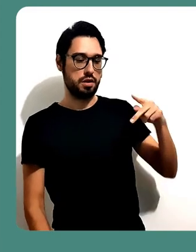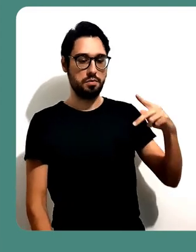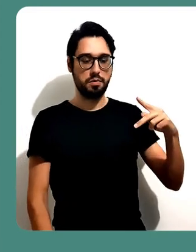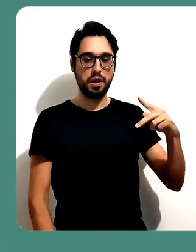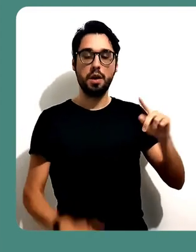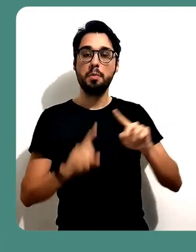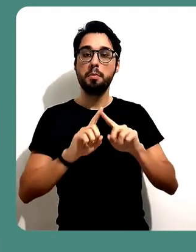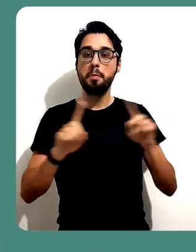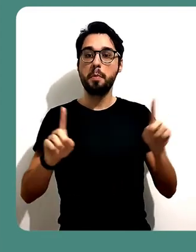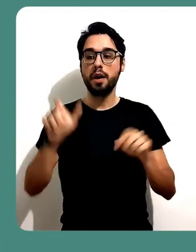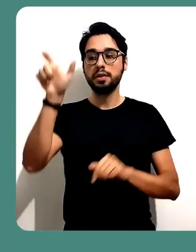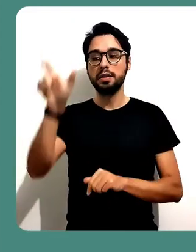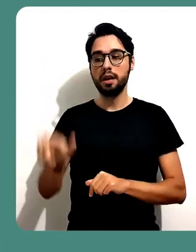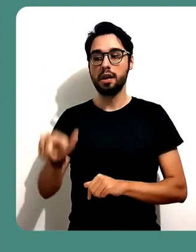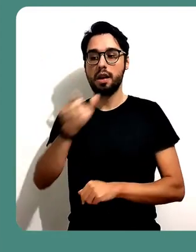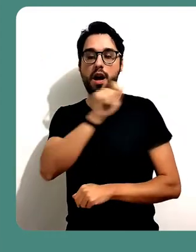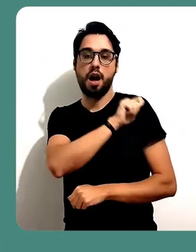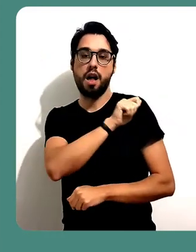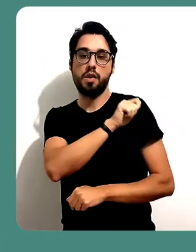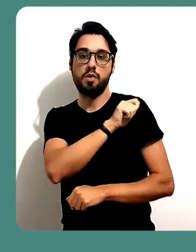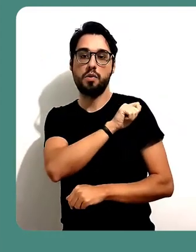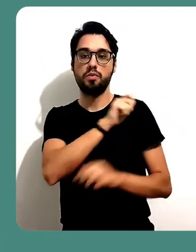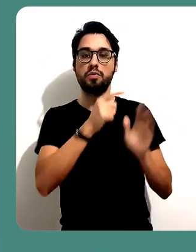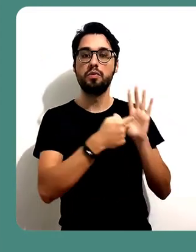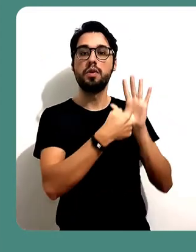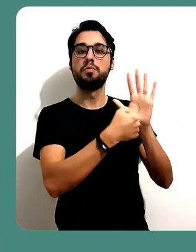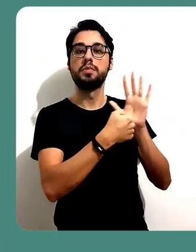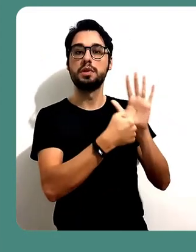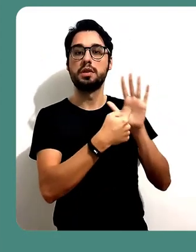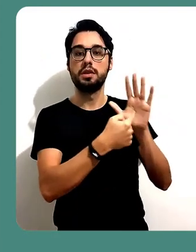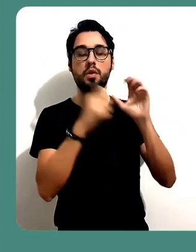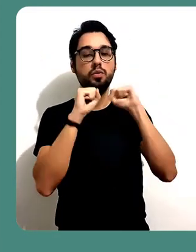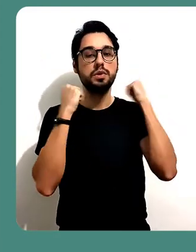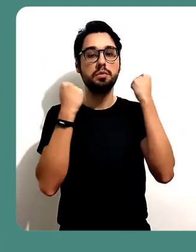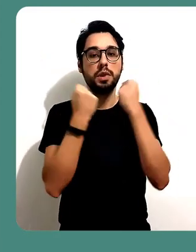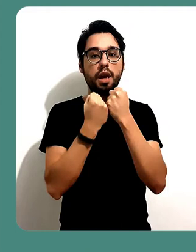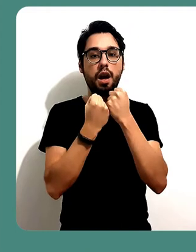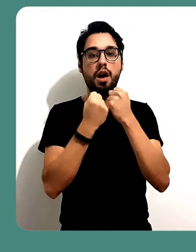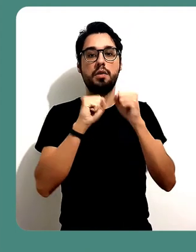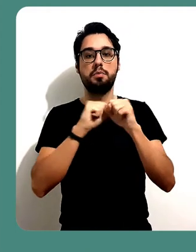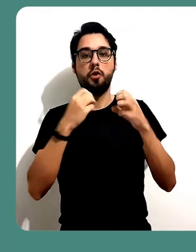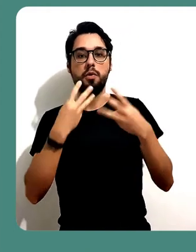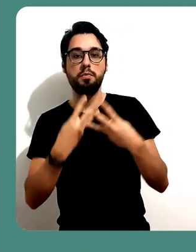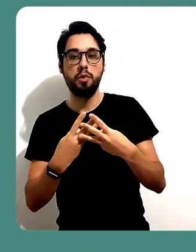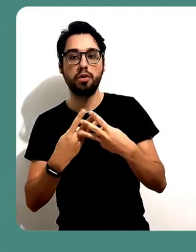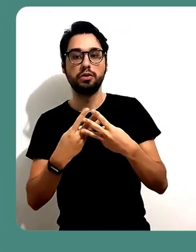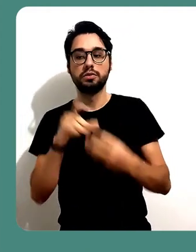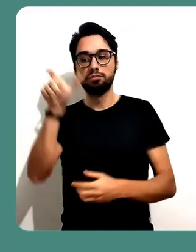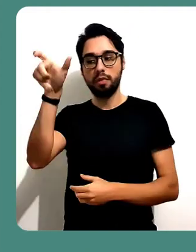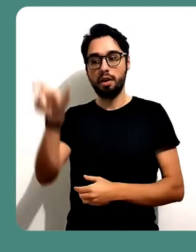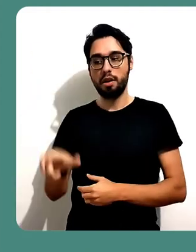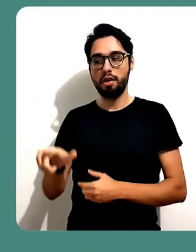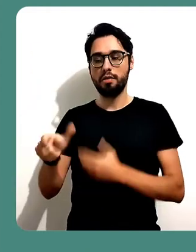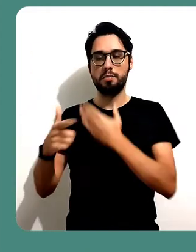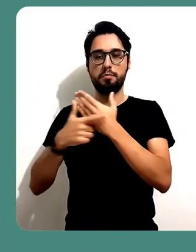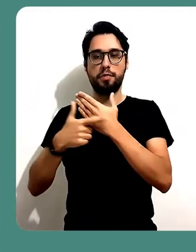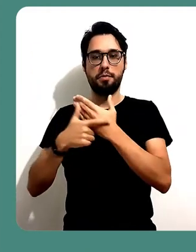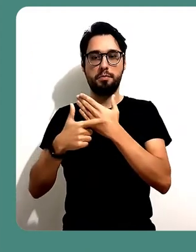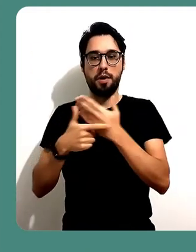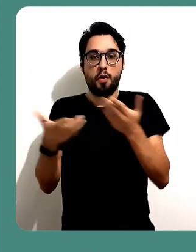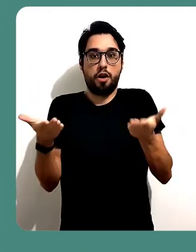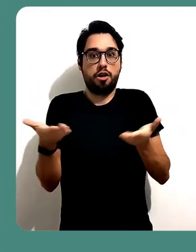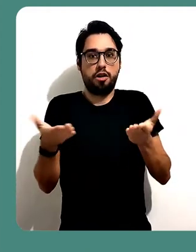a apresentação de um seminário, por exemplo. Então ele vai poder